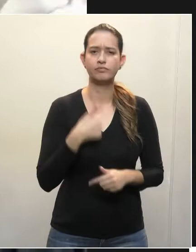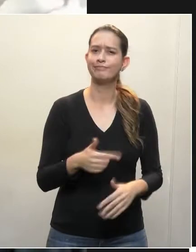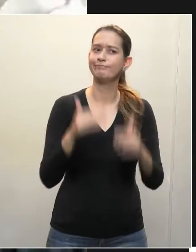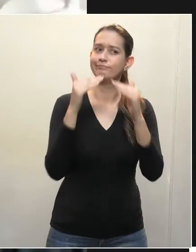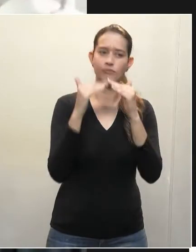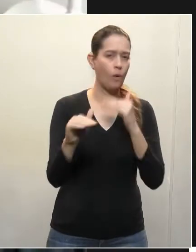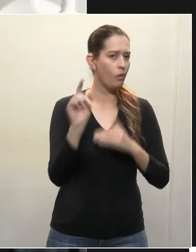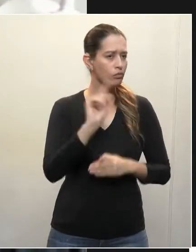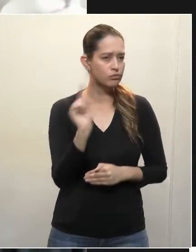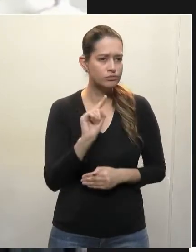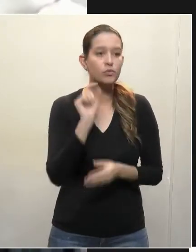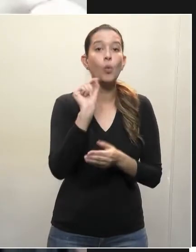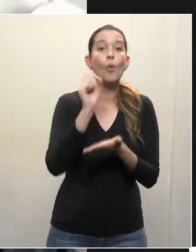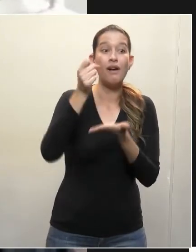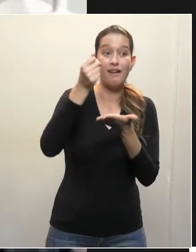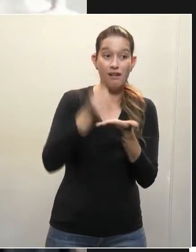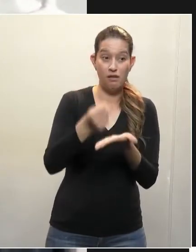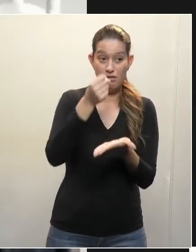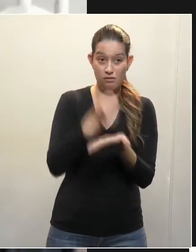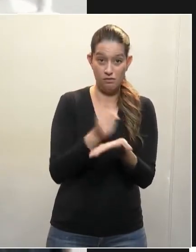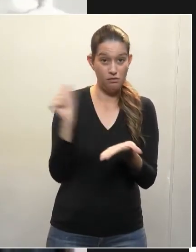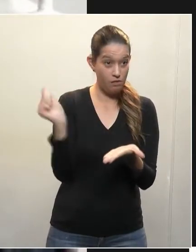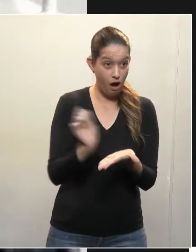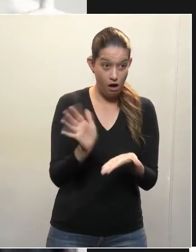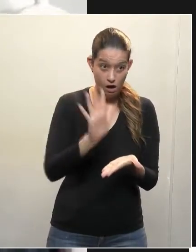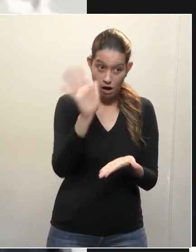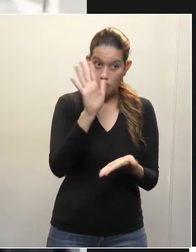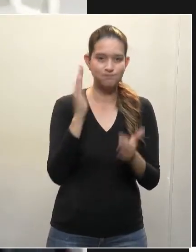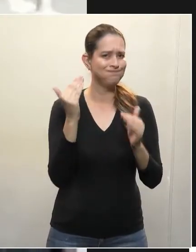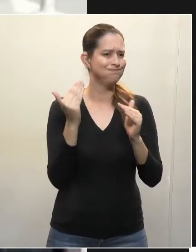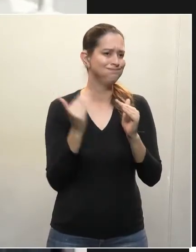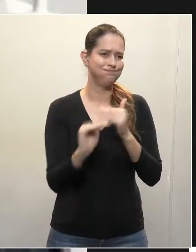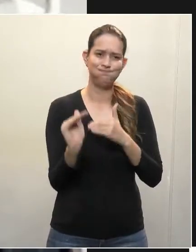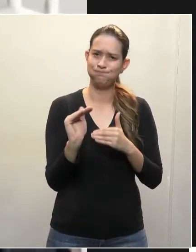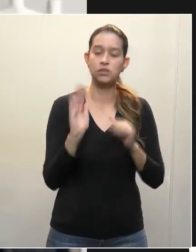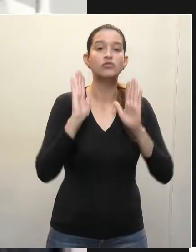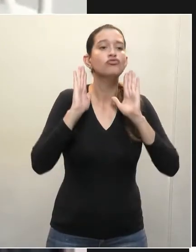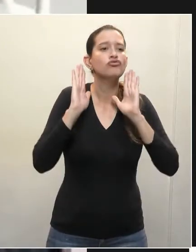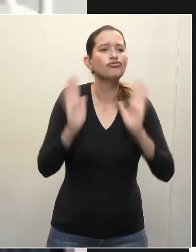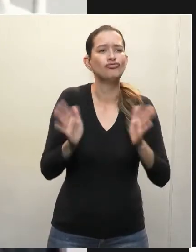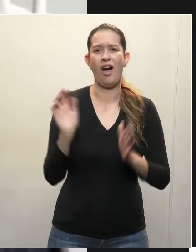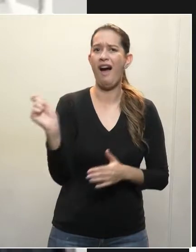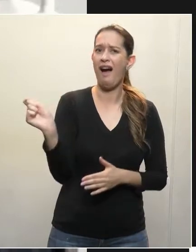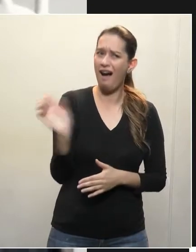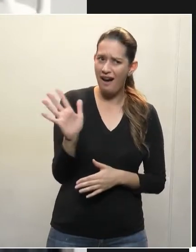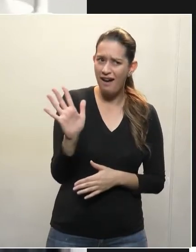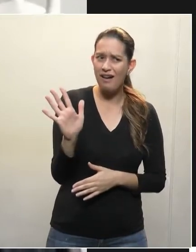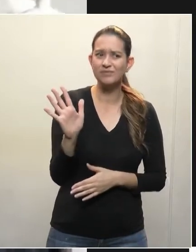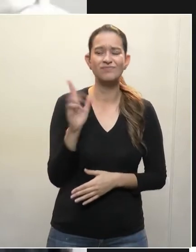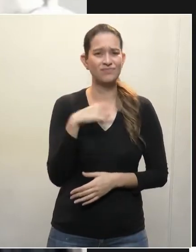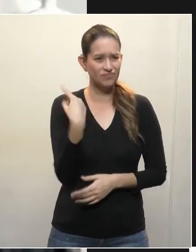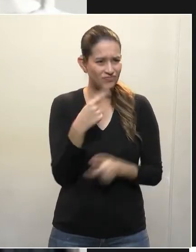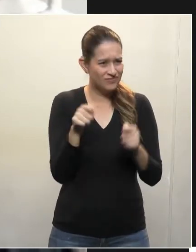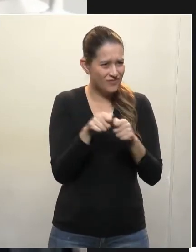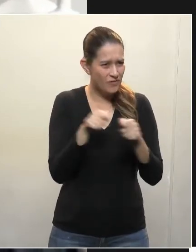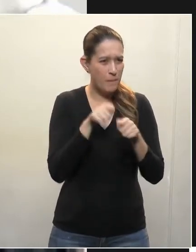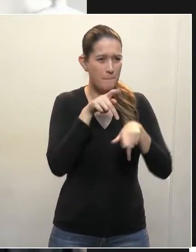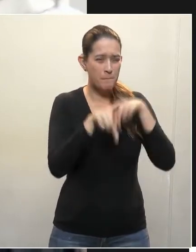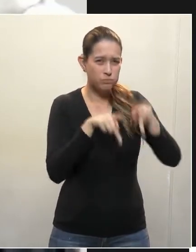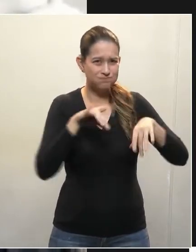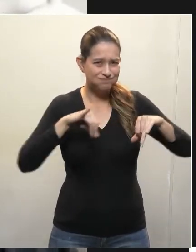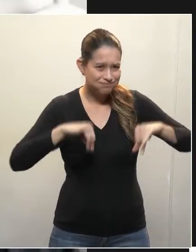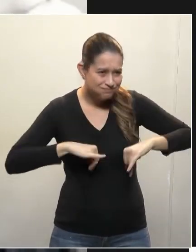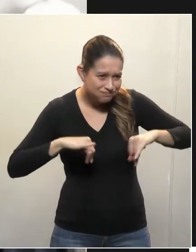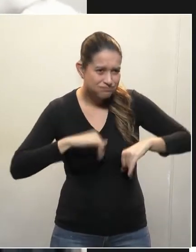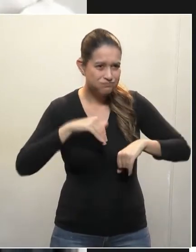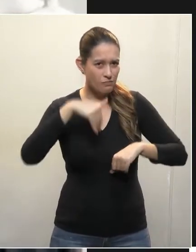cartório. As tarifas já são abusivas, nós não podemos sangrar mais o povo com tarifas. Agora,